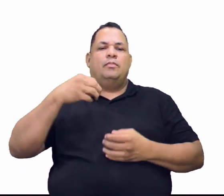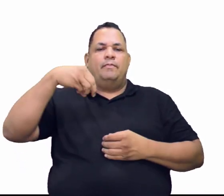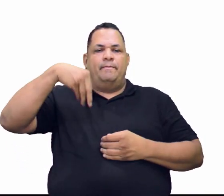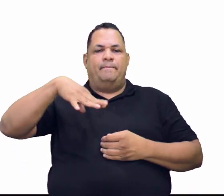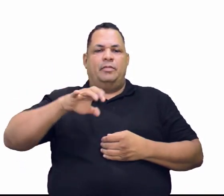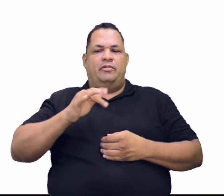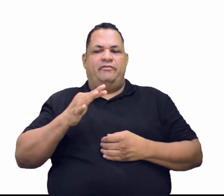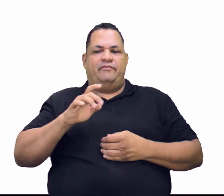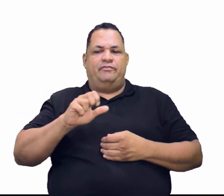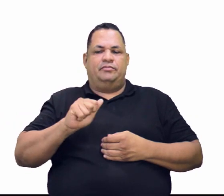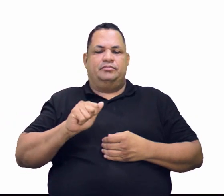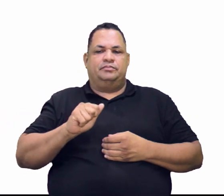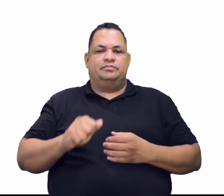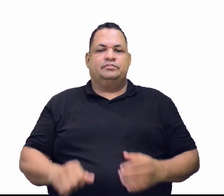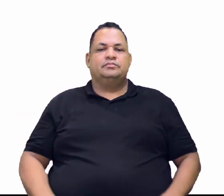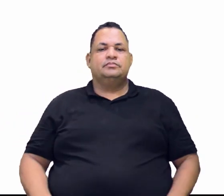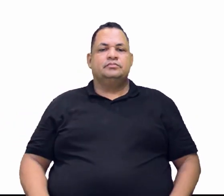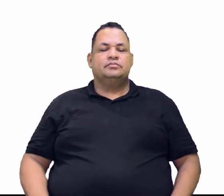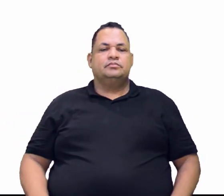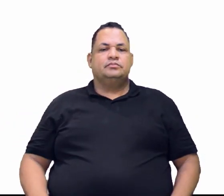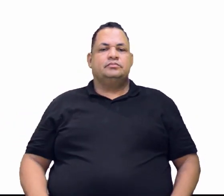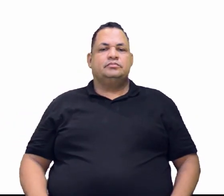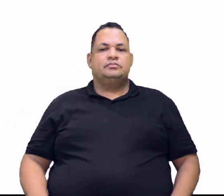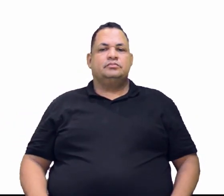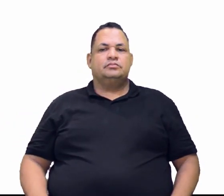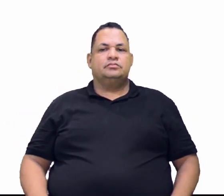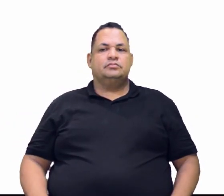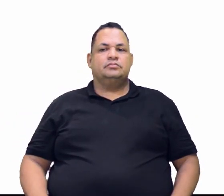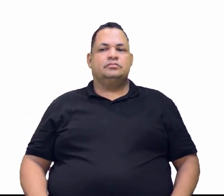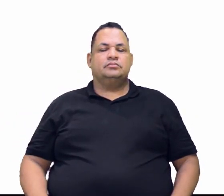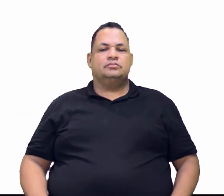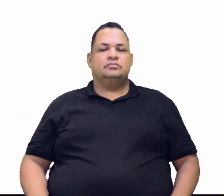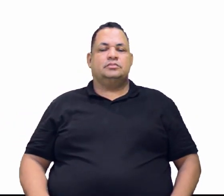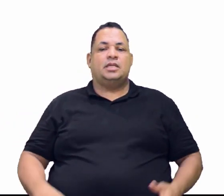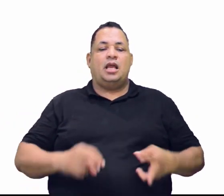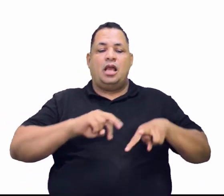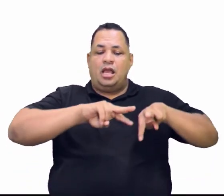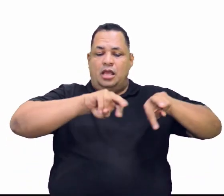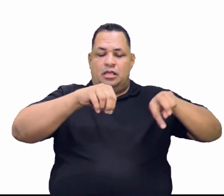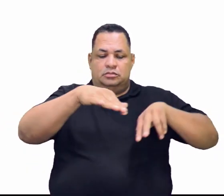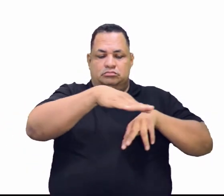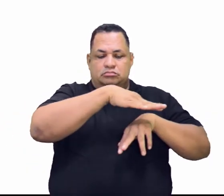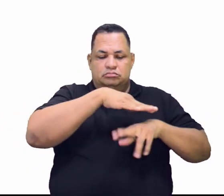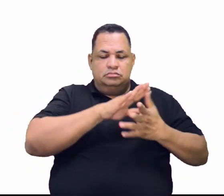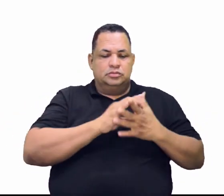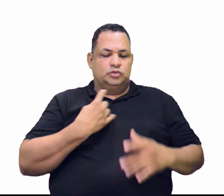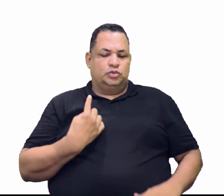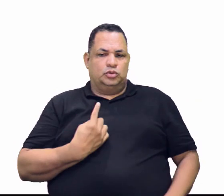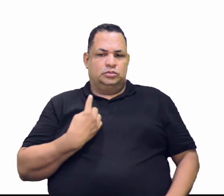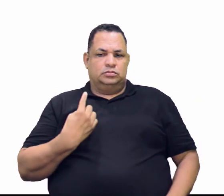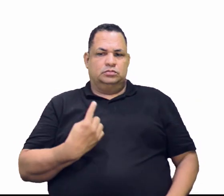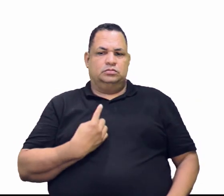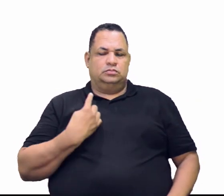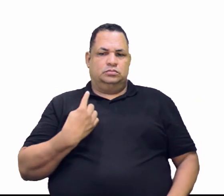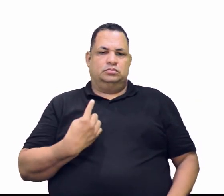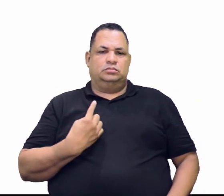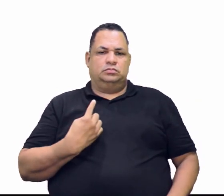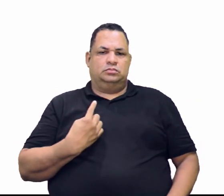professor? Meu, era simples. O cara que garimpava individualmente,